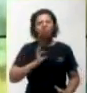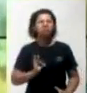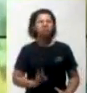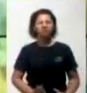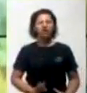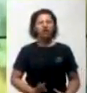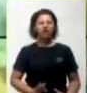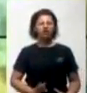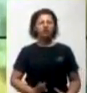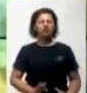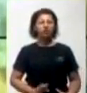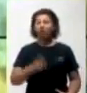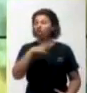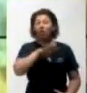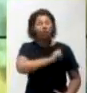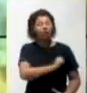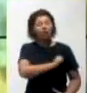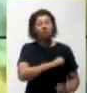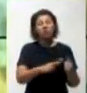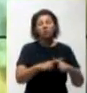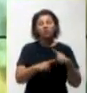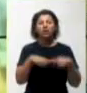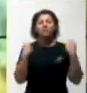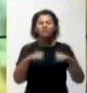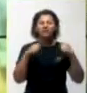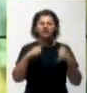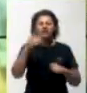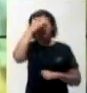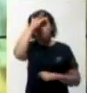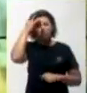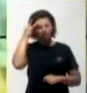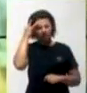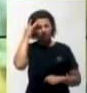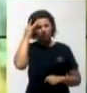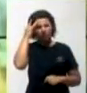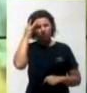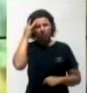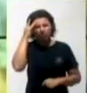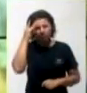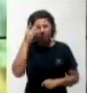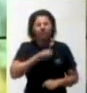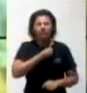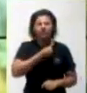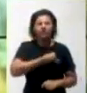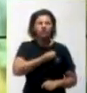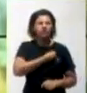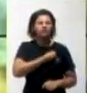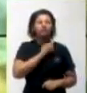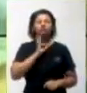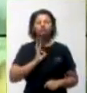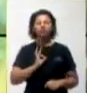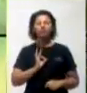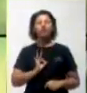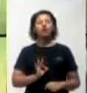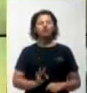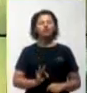preciso a pessoa possuir-se, ter autodomínio. E aí vem uma frase